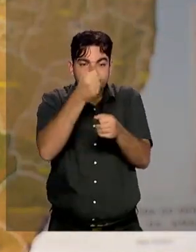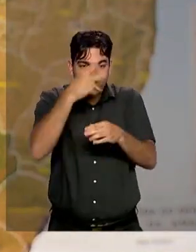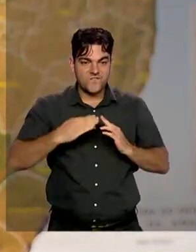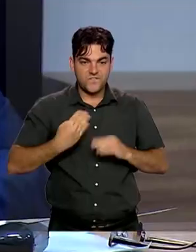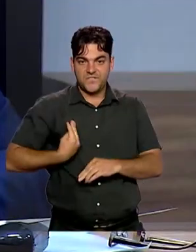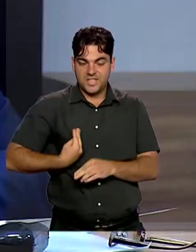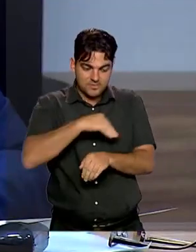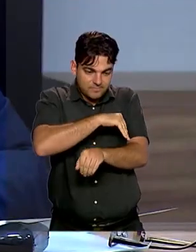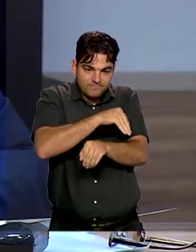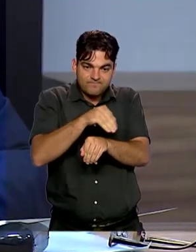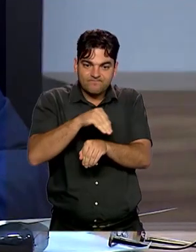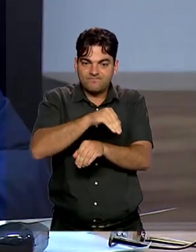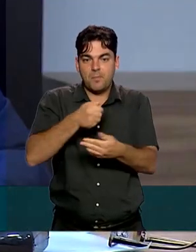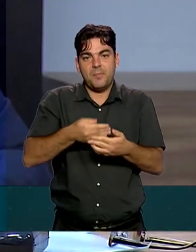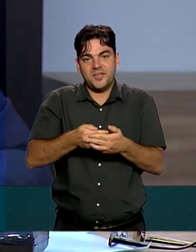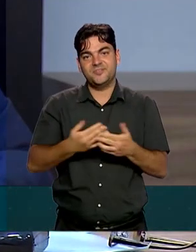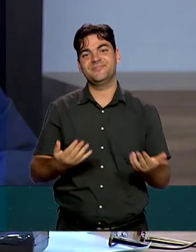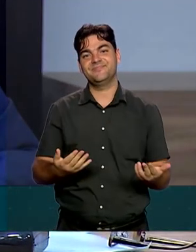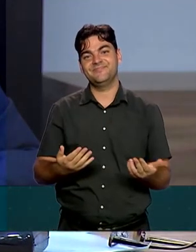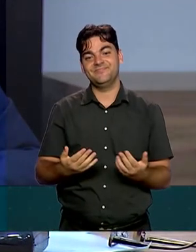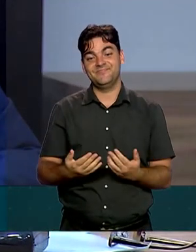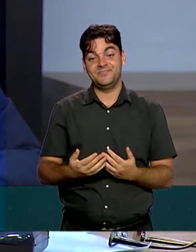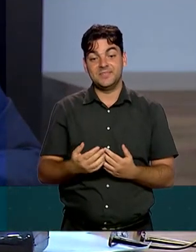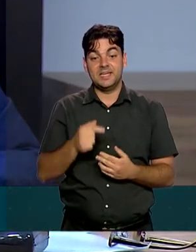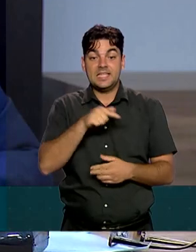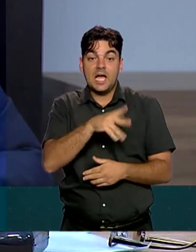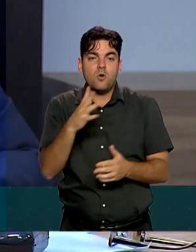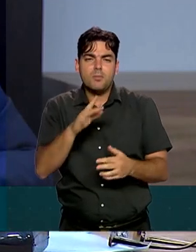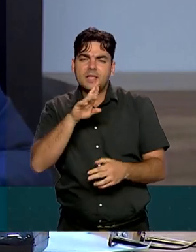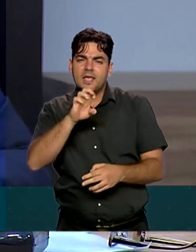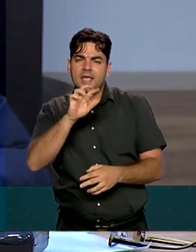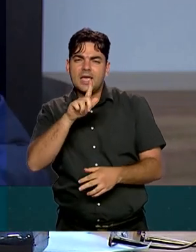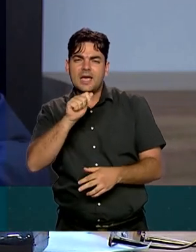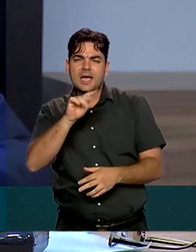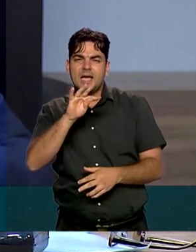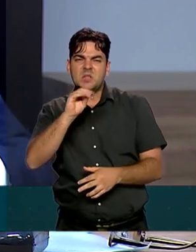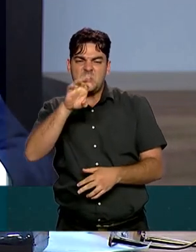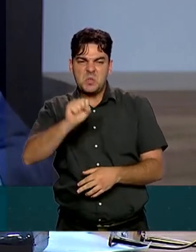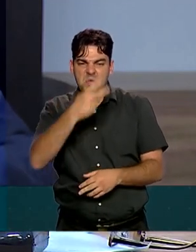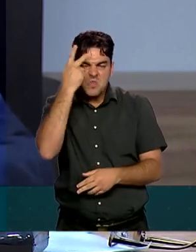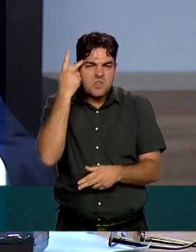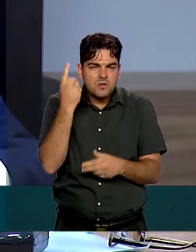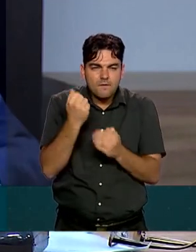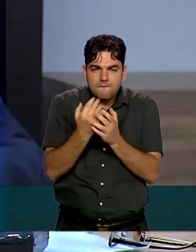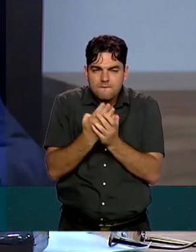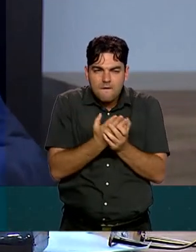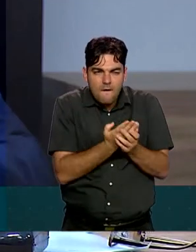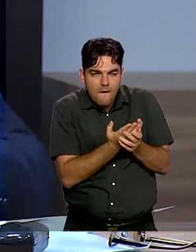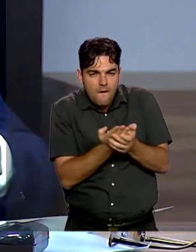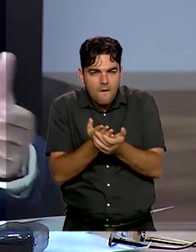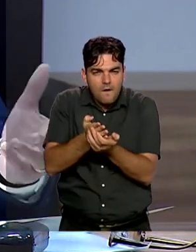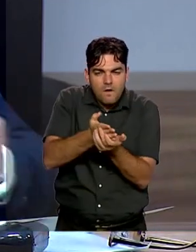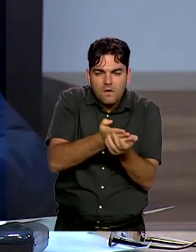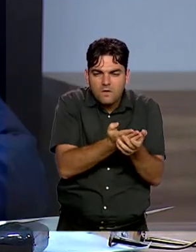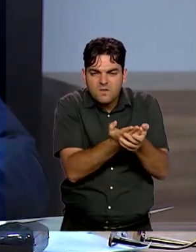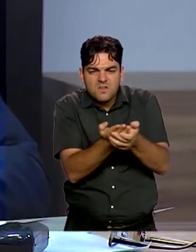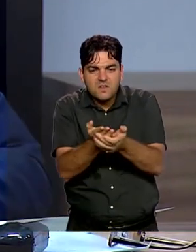populações ribeirinhas. São essas embarcações, os famosos regatões, que fazem o comércio e que